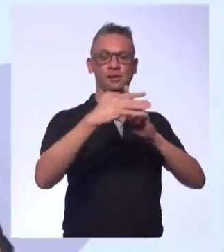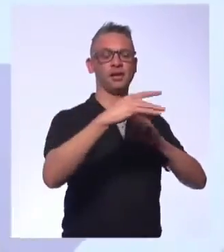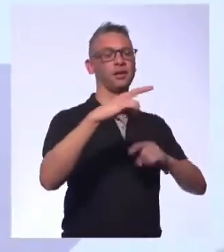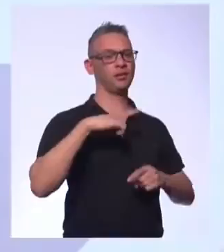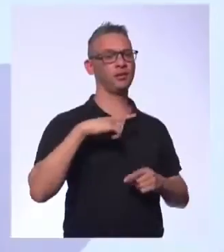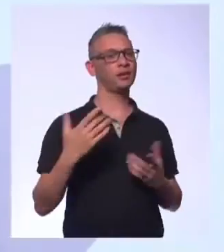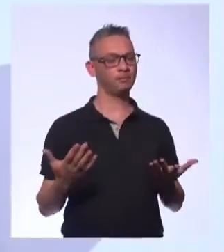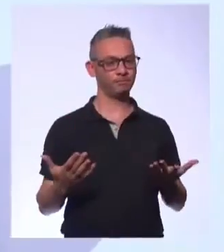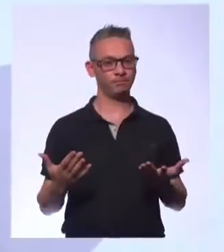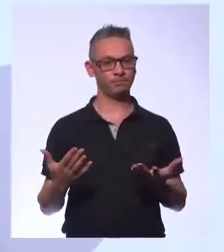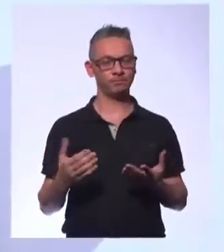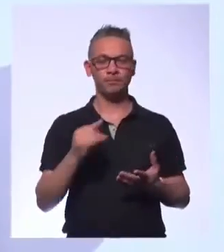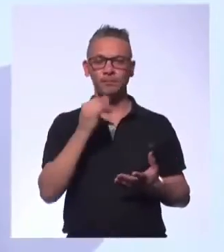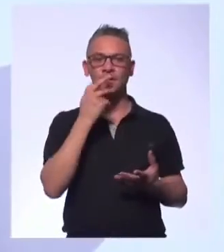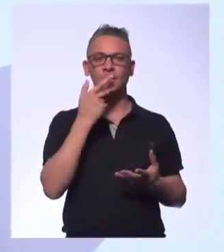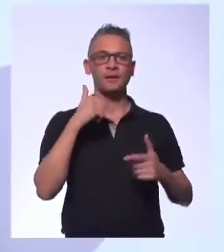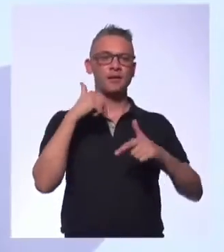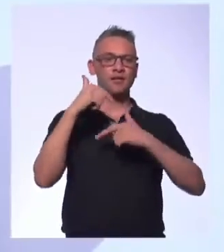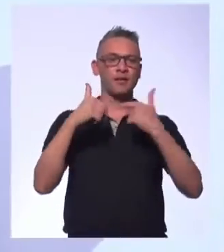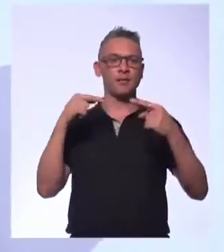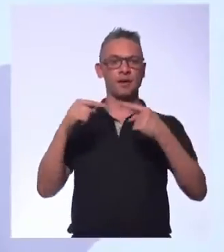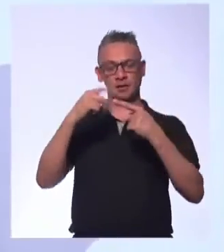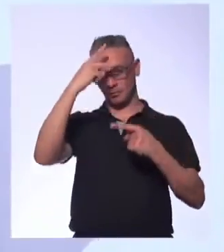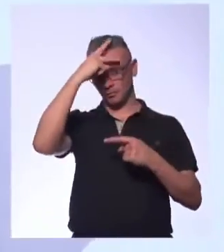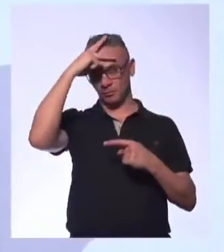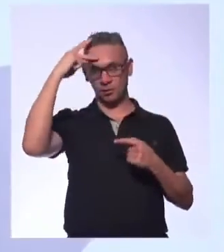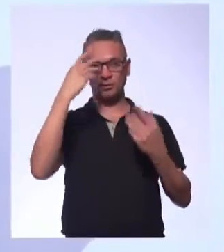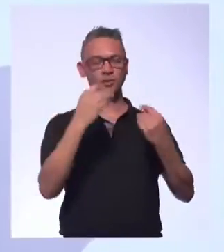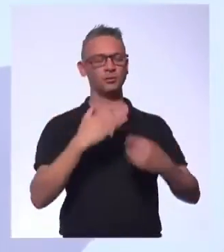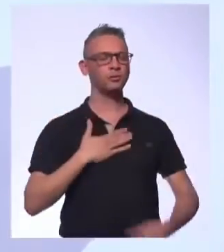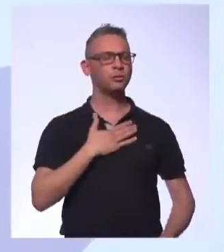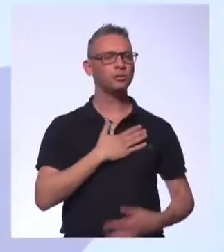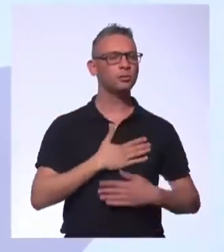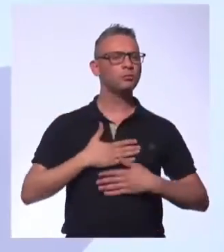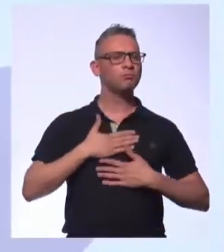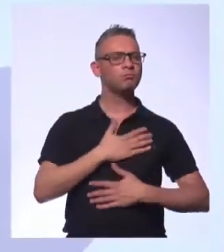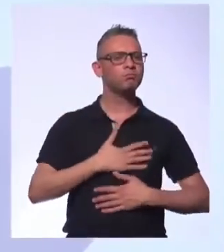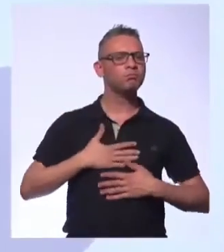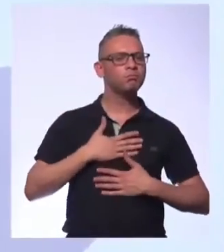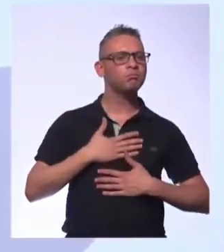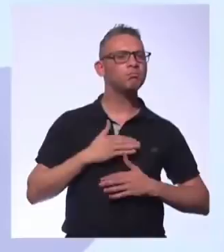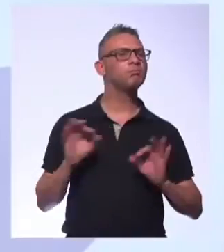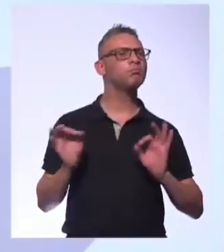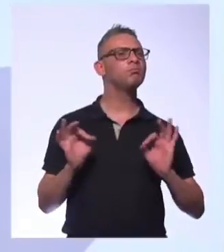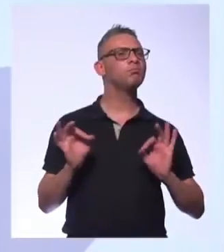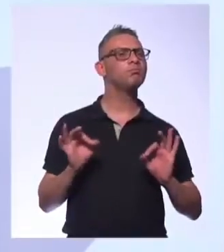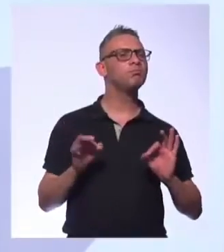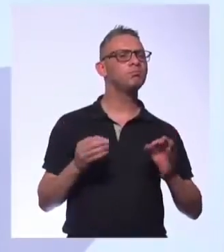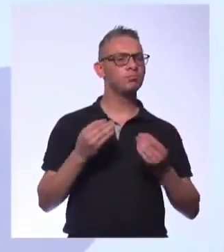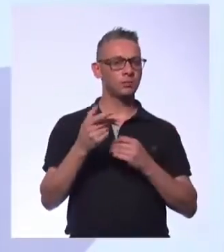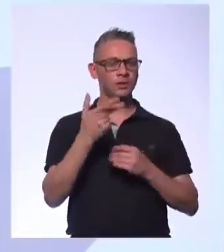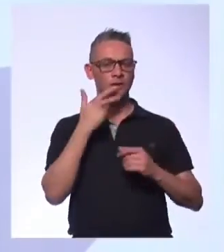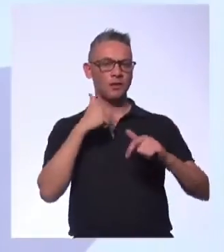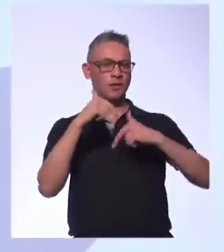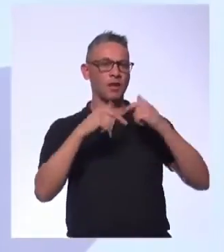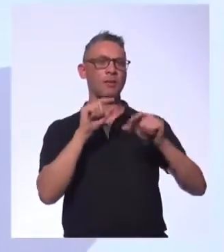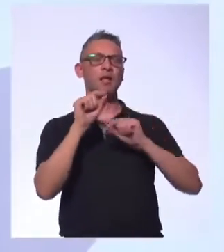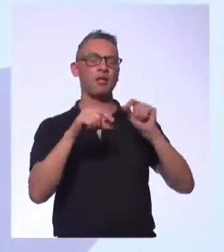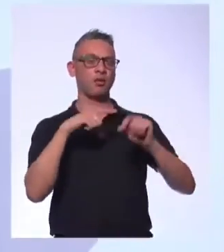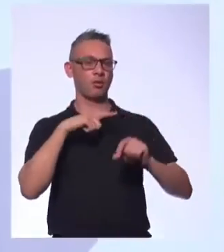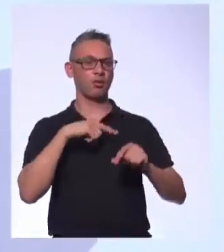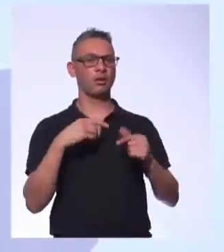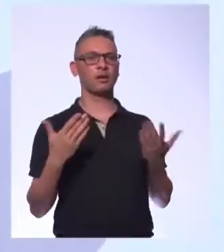técnico. Quando a gente fala de trabalho, para muita gente isso é prazeroso. Tem gente que fala que não. Falou de trabalho, o cara até